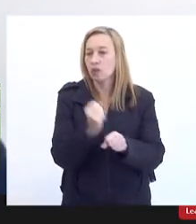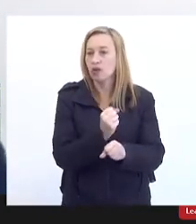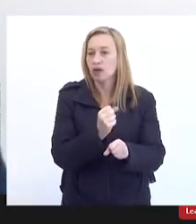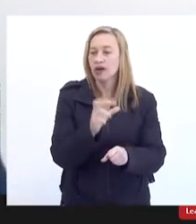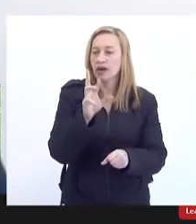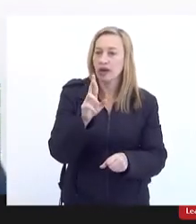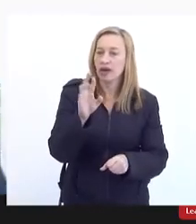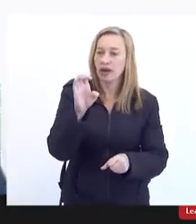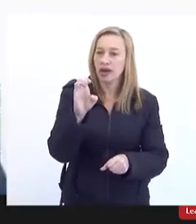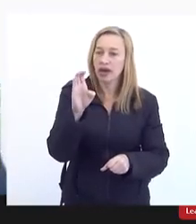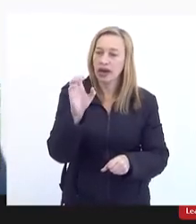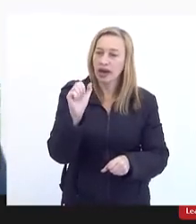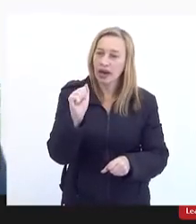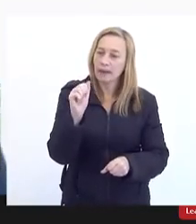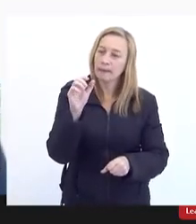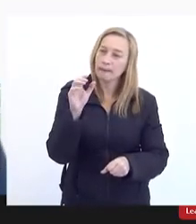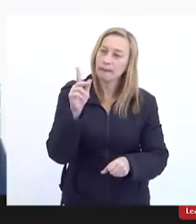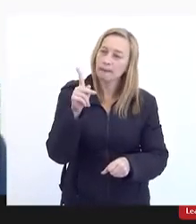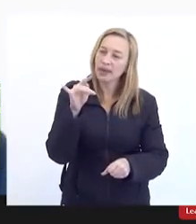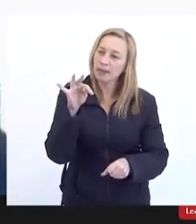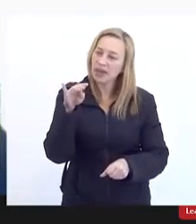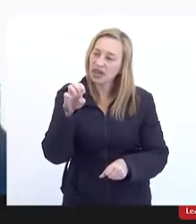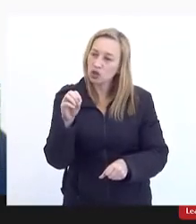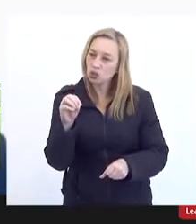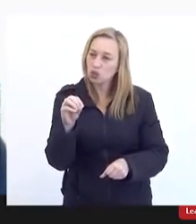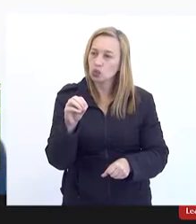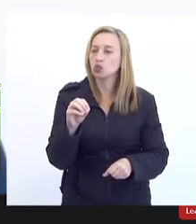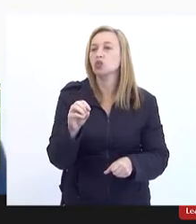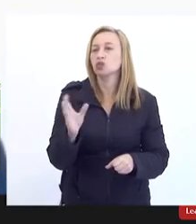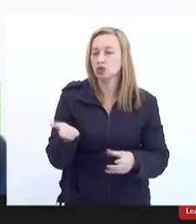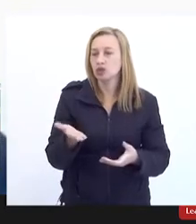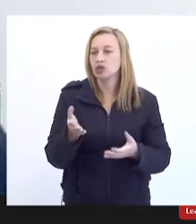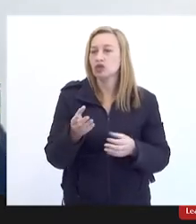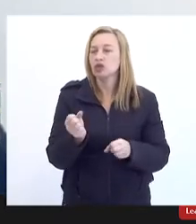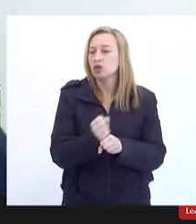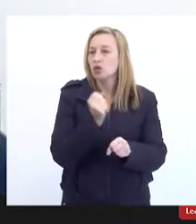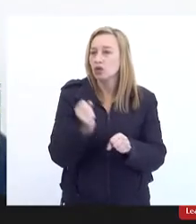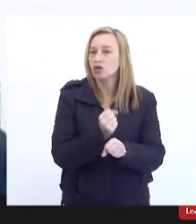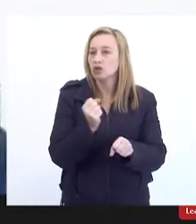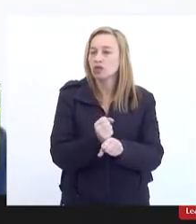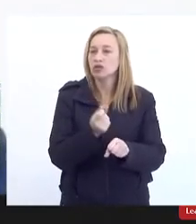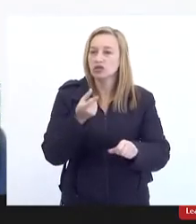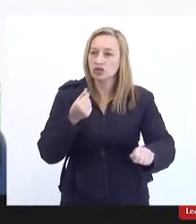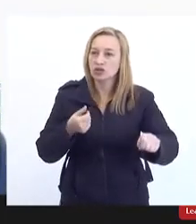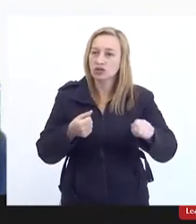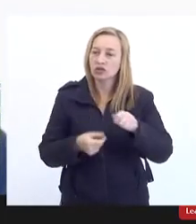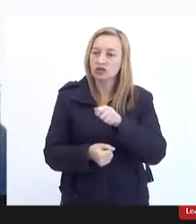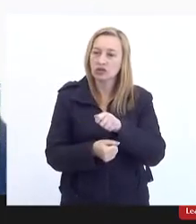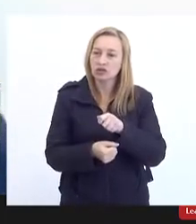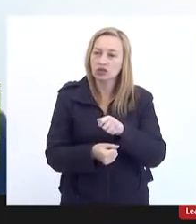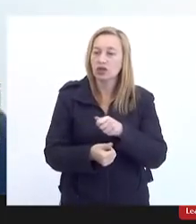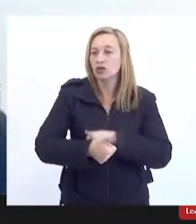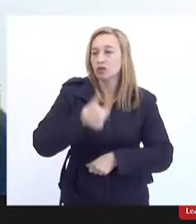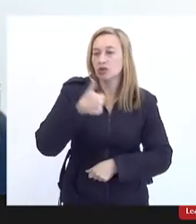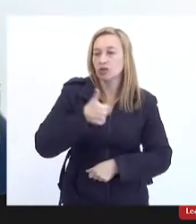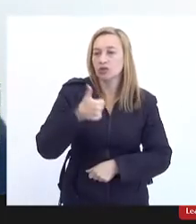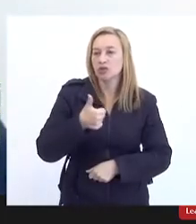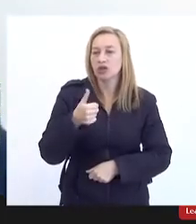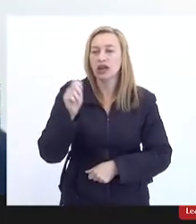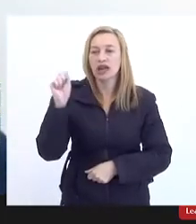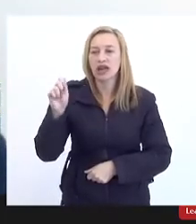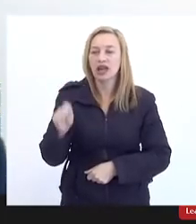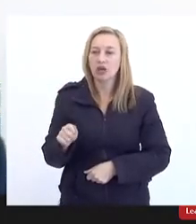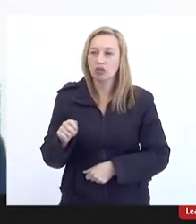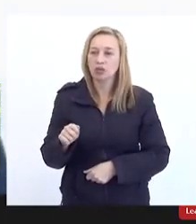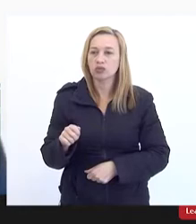recapiamento asfáltico de recuperação do asfalto obras essas que estão sendo financiadas com a primeira etapa do leilão de